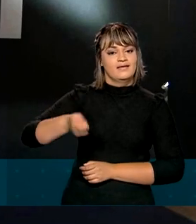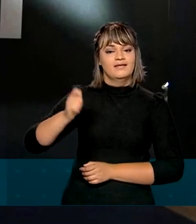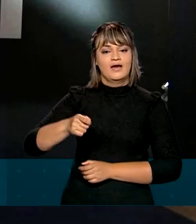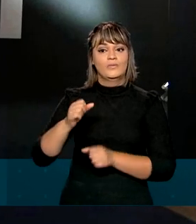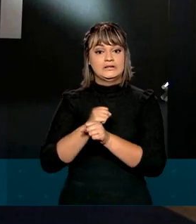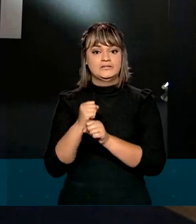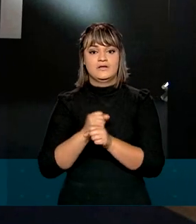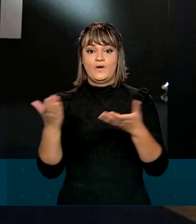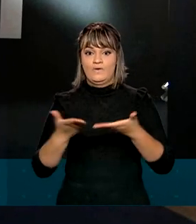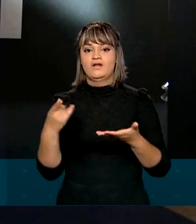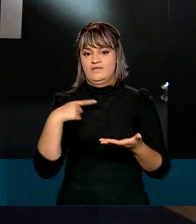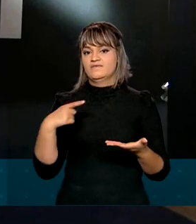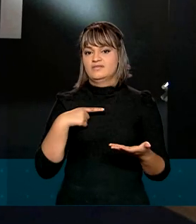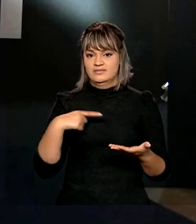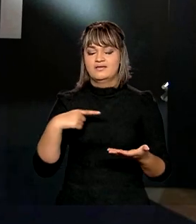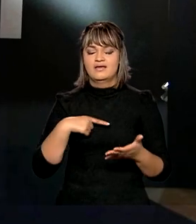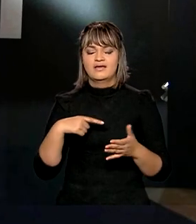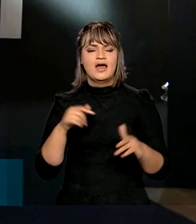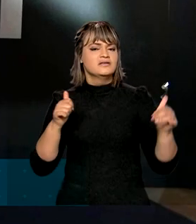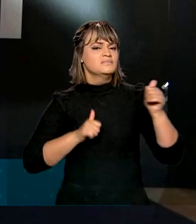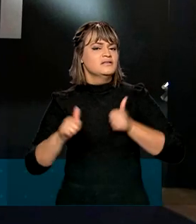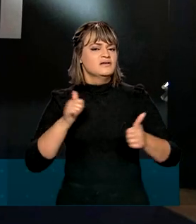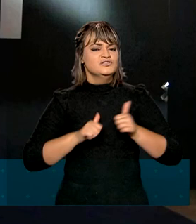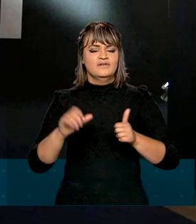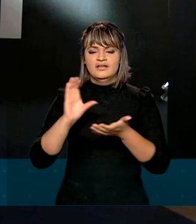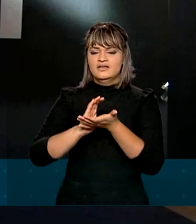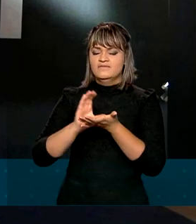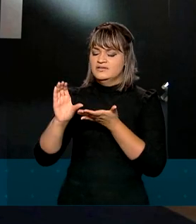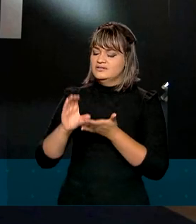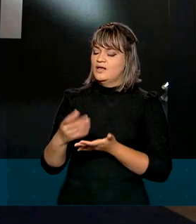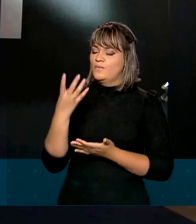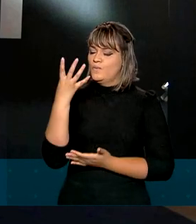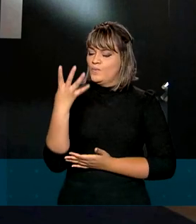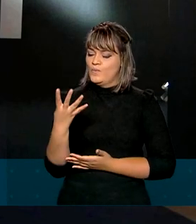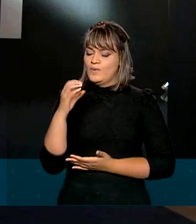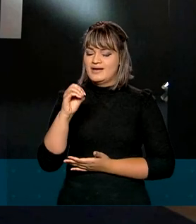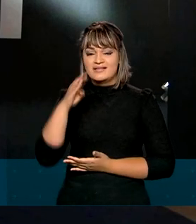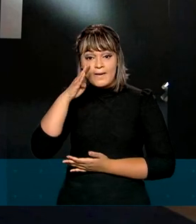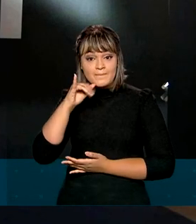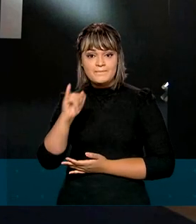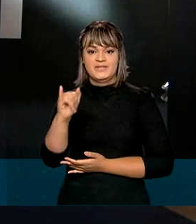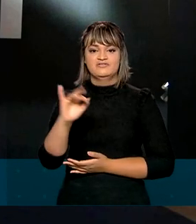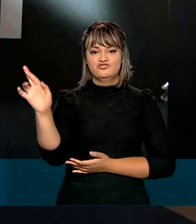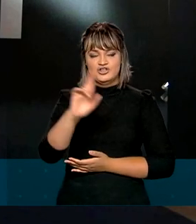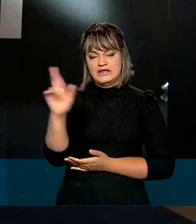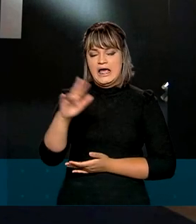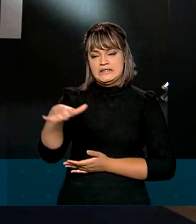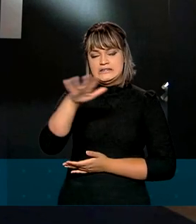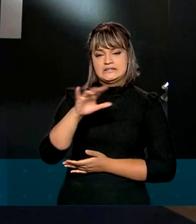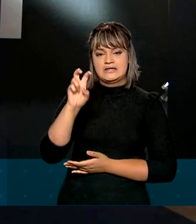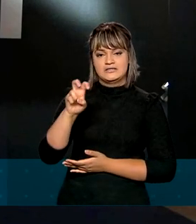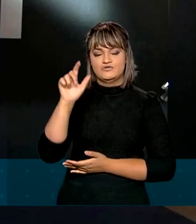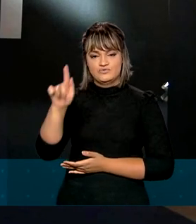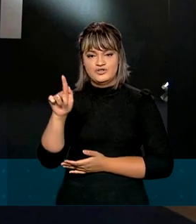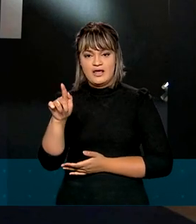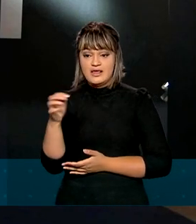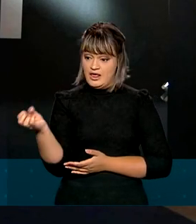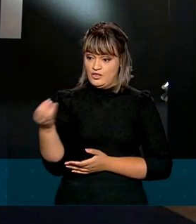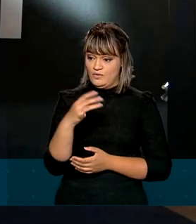ainda este ano. A expectativa é que sejam investidos 40 bilhões de reais no setor e que a nova